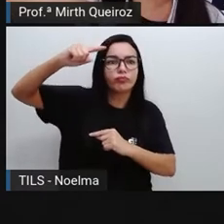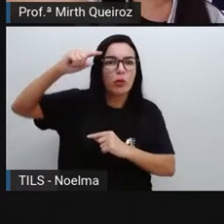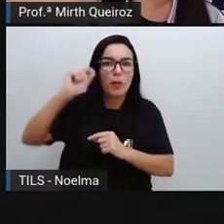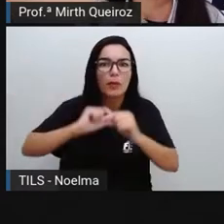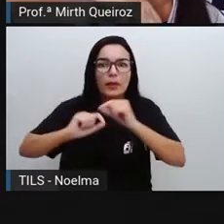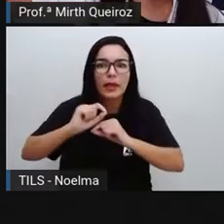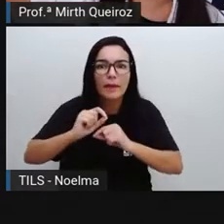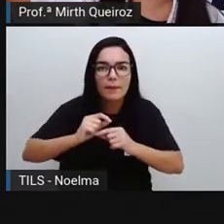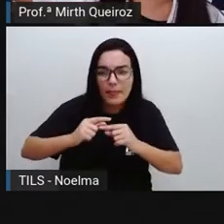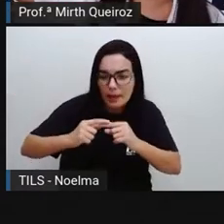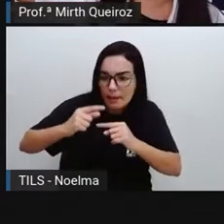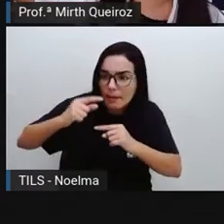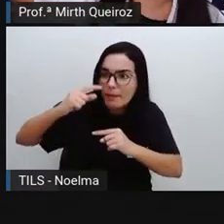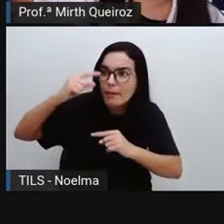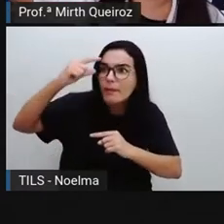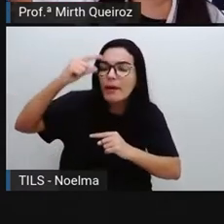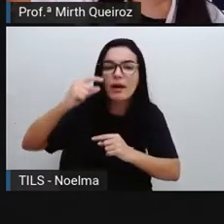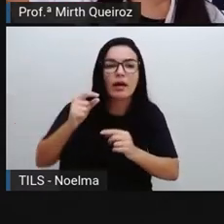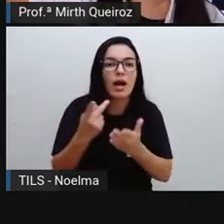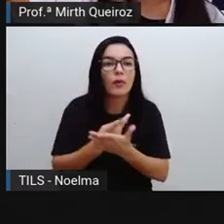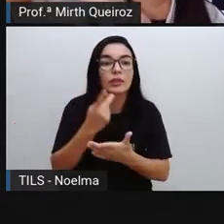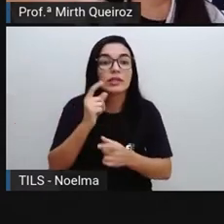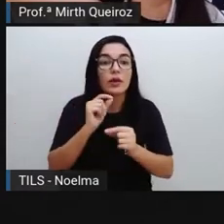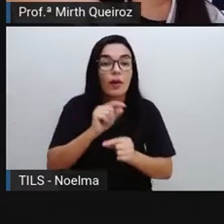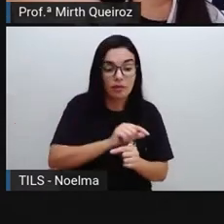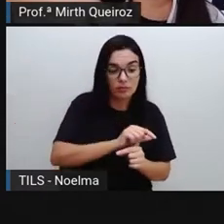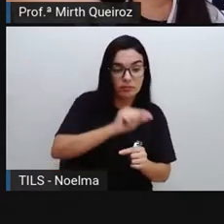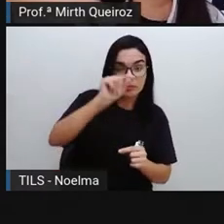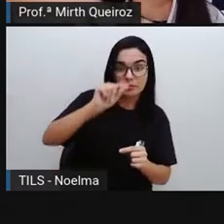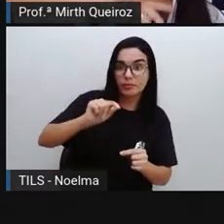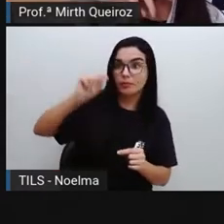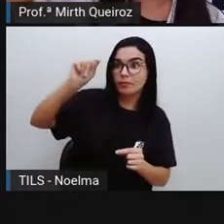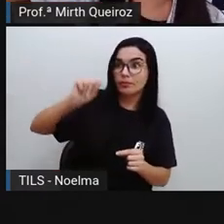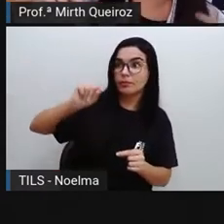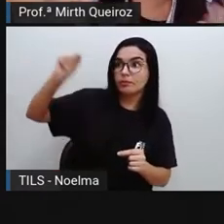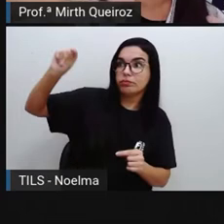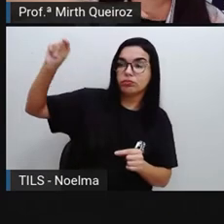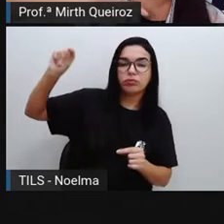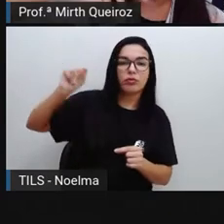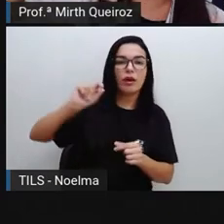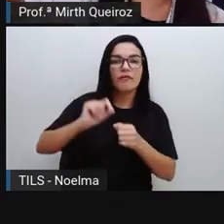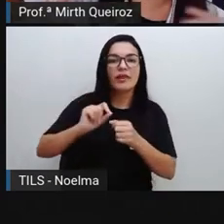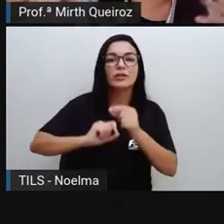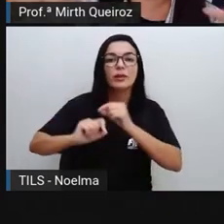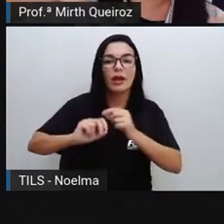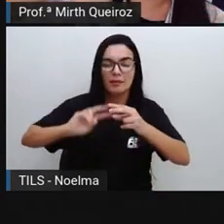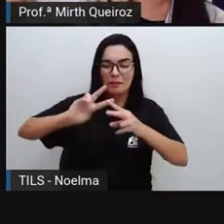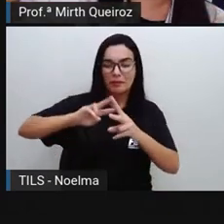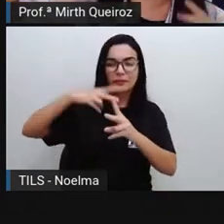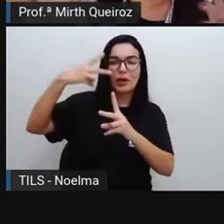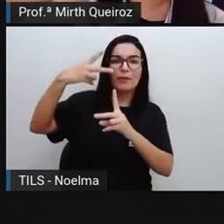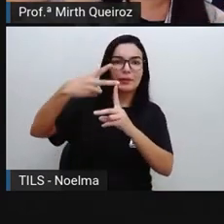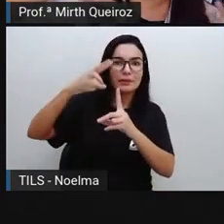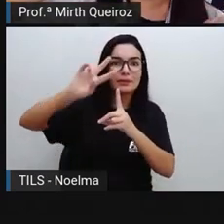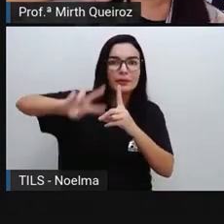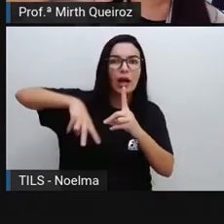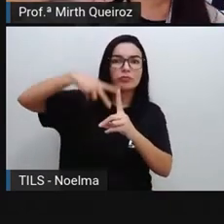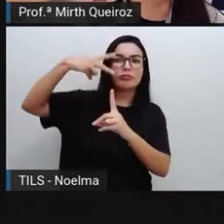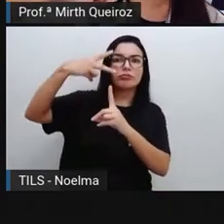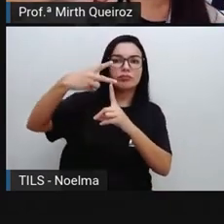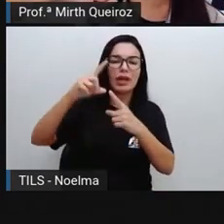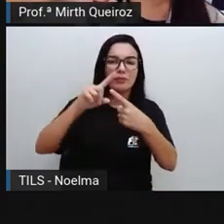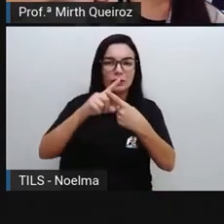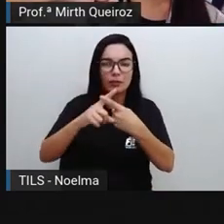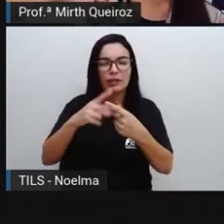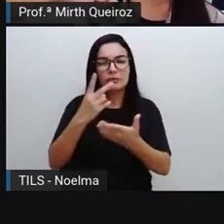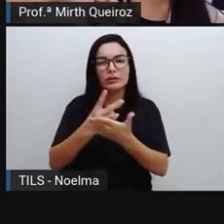acontecia de forma geométrica. E aí, se a gente for analisar, vai dobrando o valor, vai multiplicando ali por